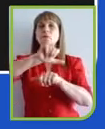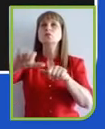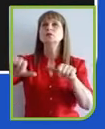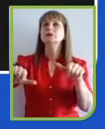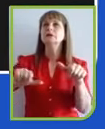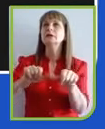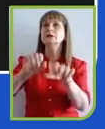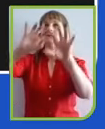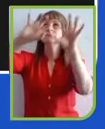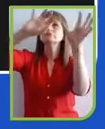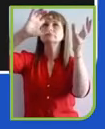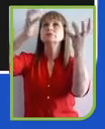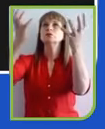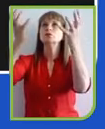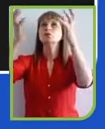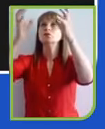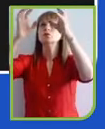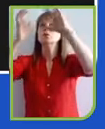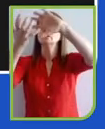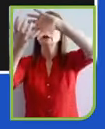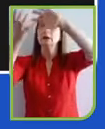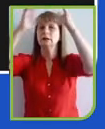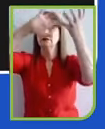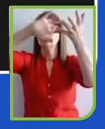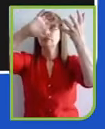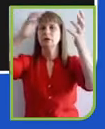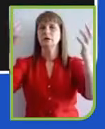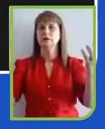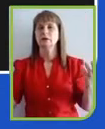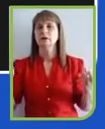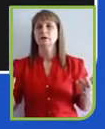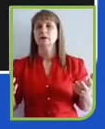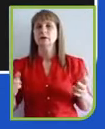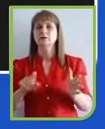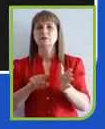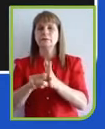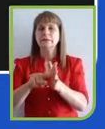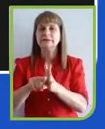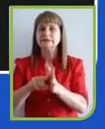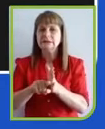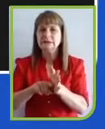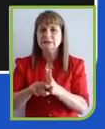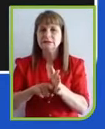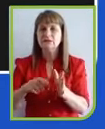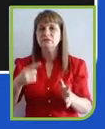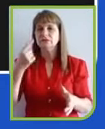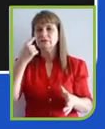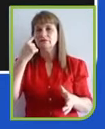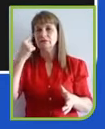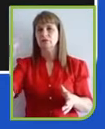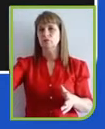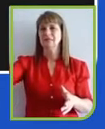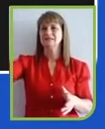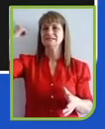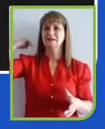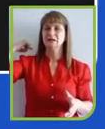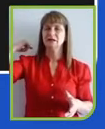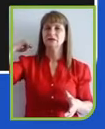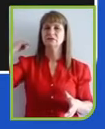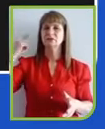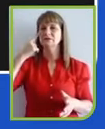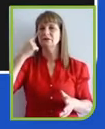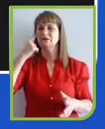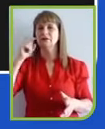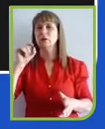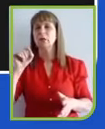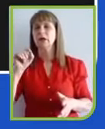médio. Qualquer pesquisa que você pegar, retrospectivamente, você vai ver que não é um tema que parece